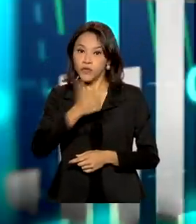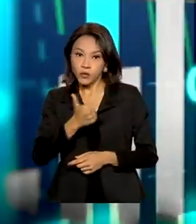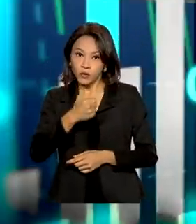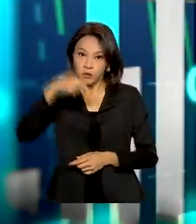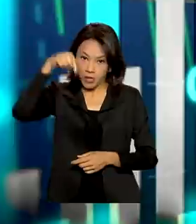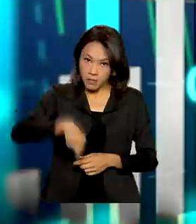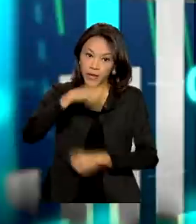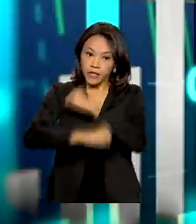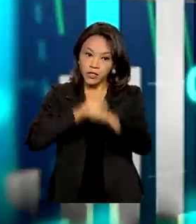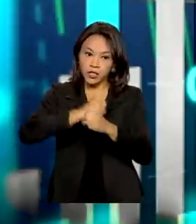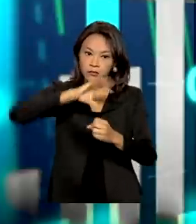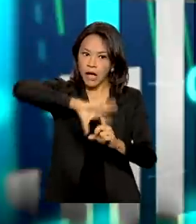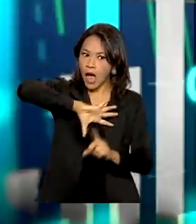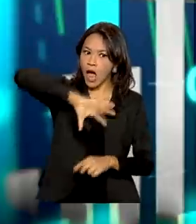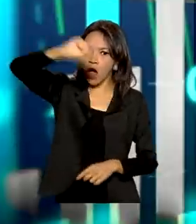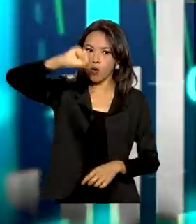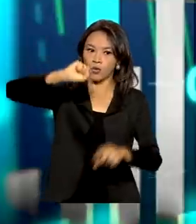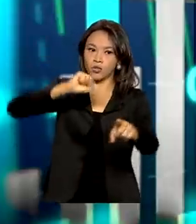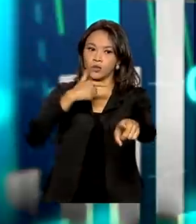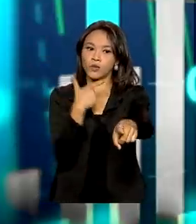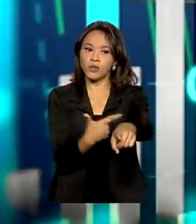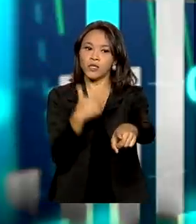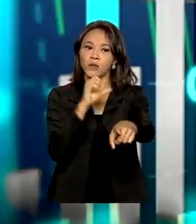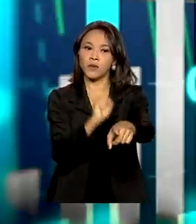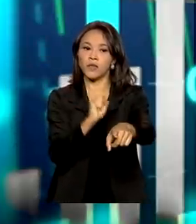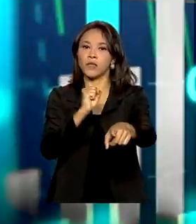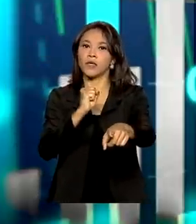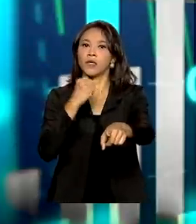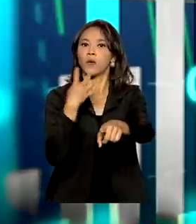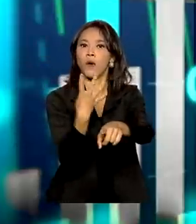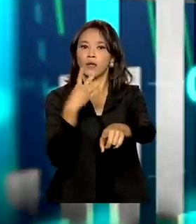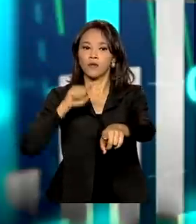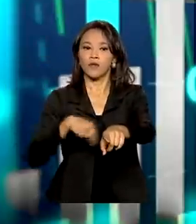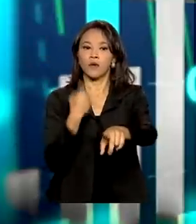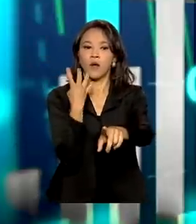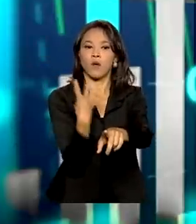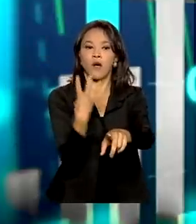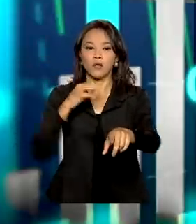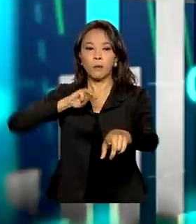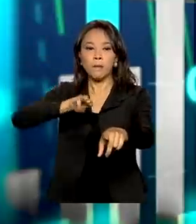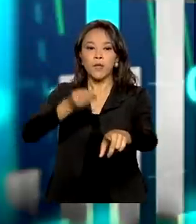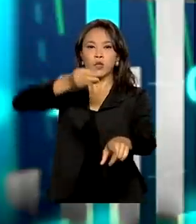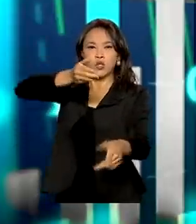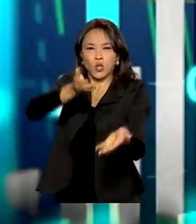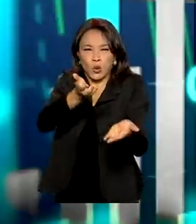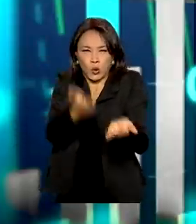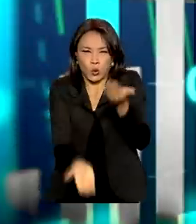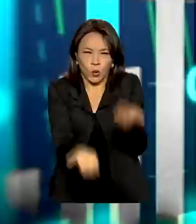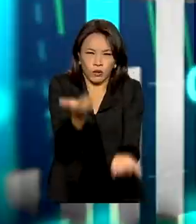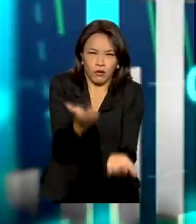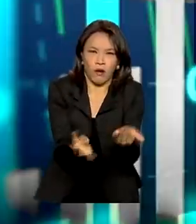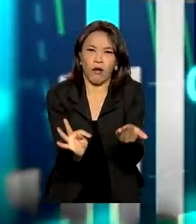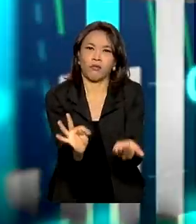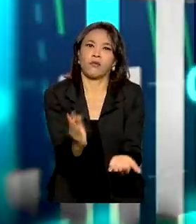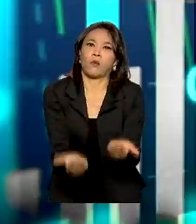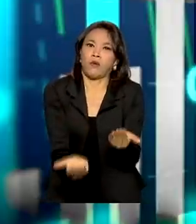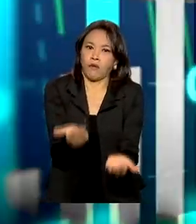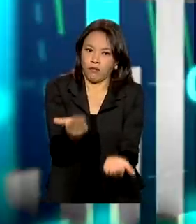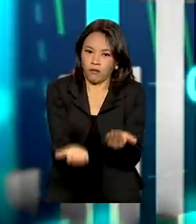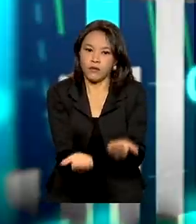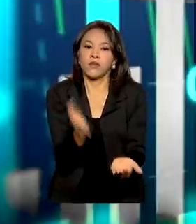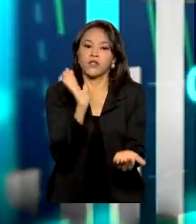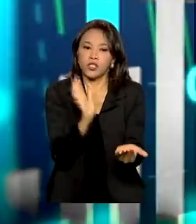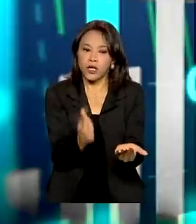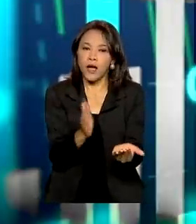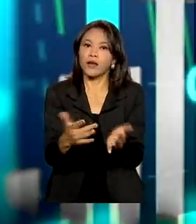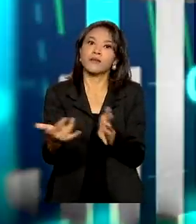nova safra recorde com alguma coisa em torno de 284,4 milhões de toneladas. Ou seja, já estamos saindo da